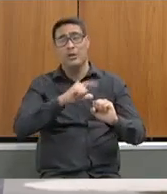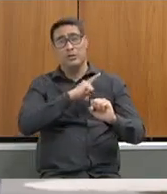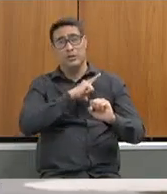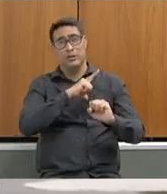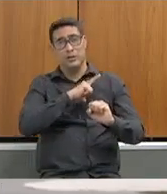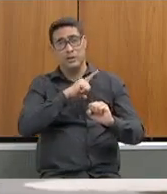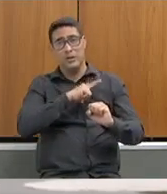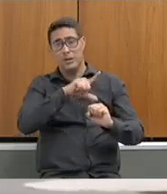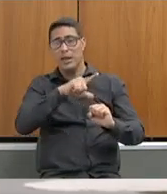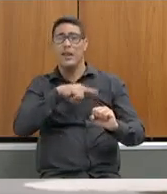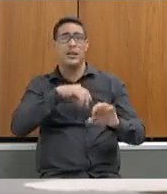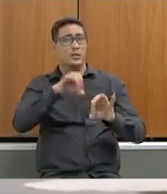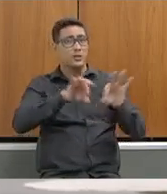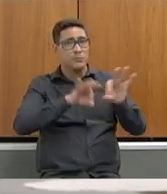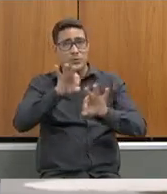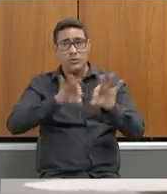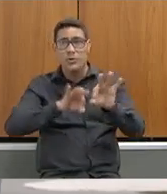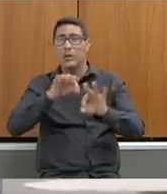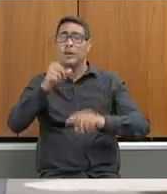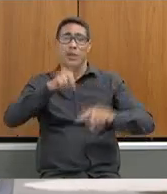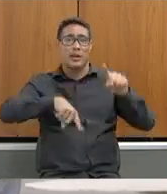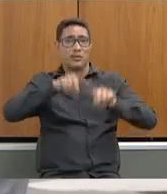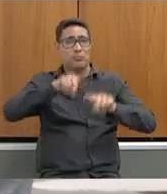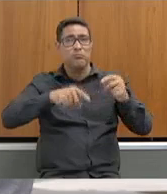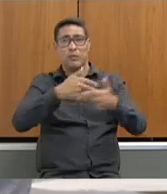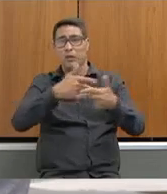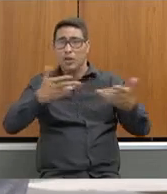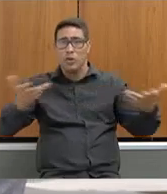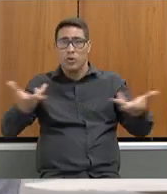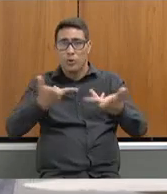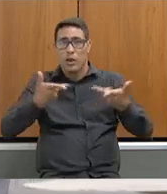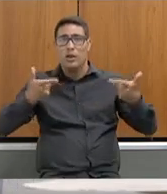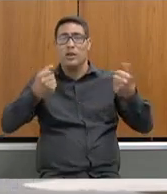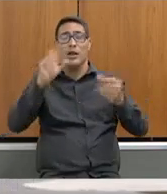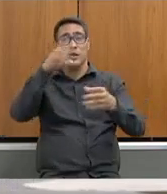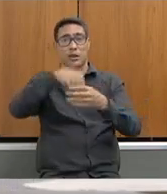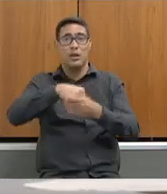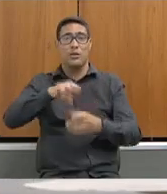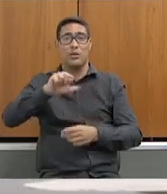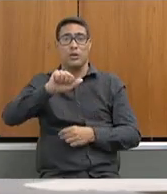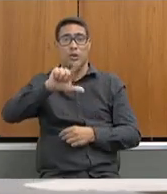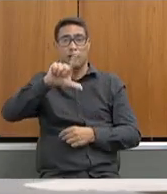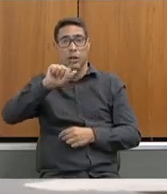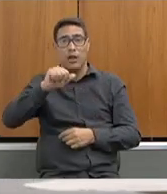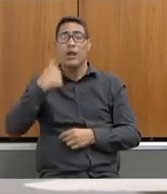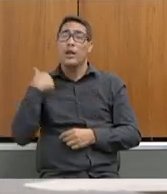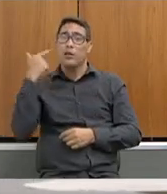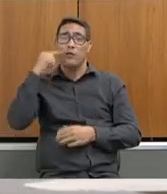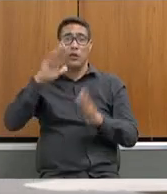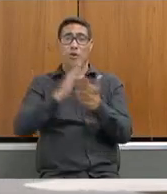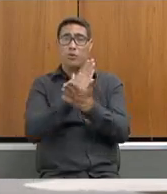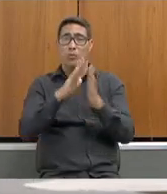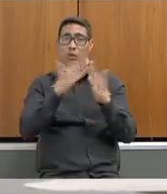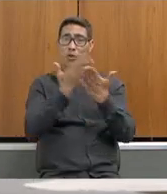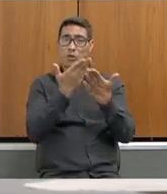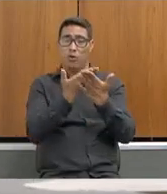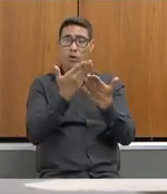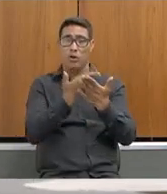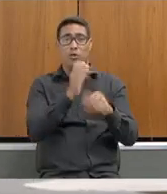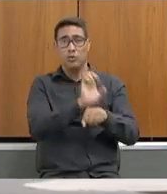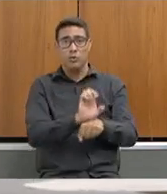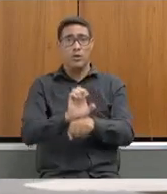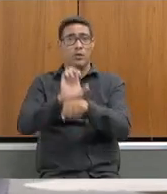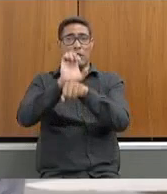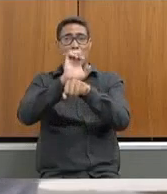mas que a gente merece de construir e ter uns equipamentos de qualidade na nossa sala de aula. Eu rodei escolas no Estado que já possuem nas suas